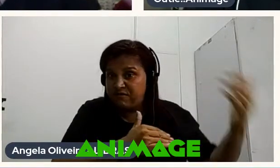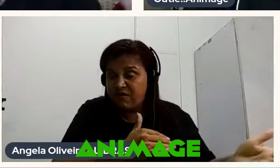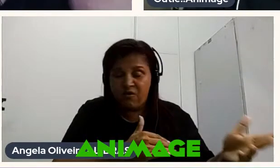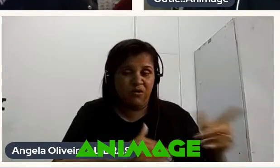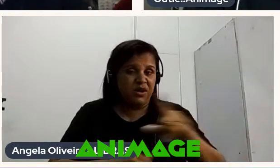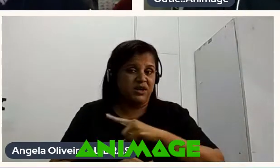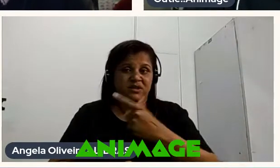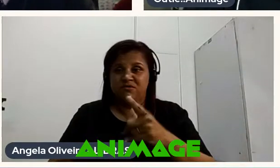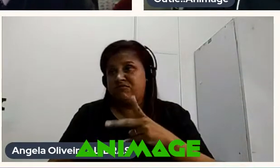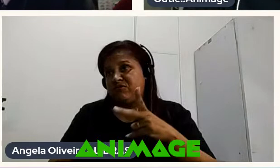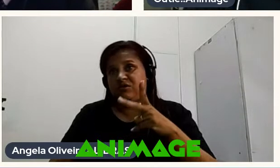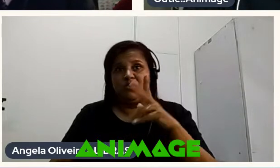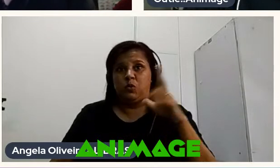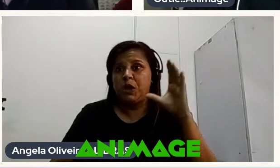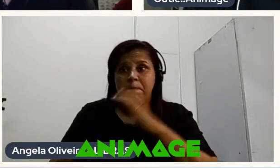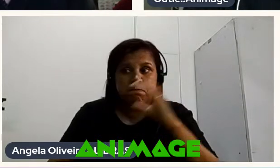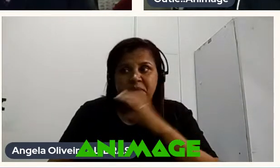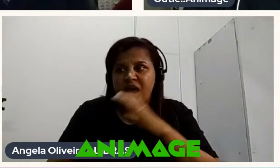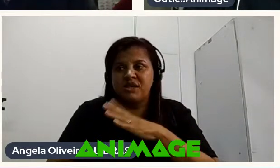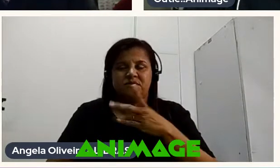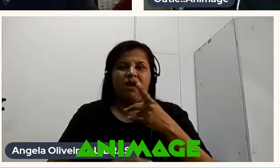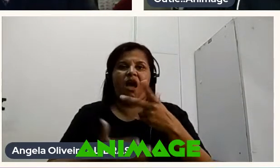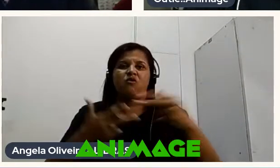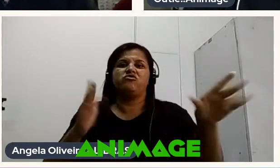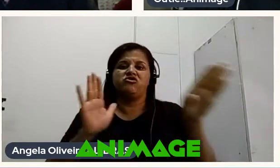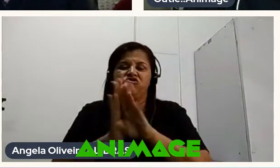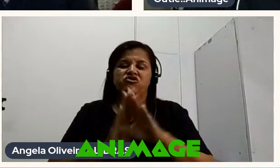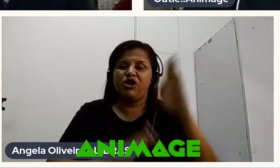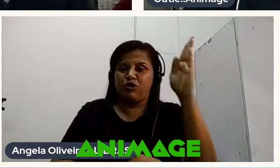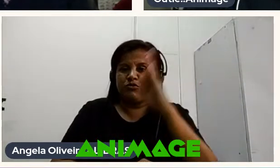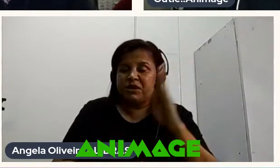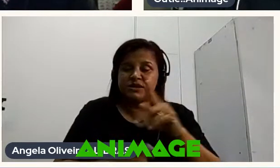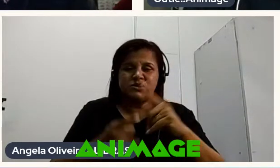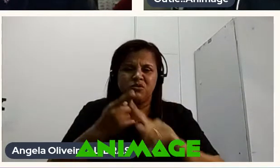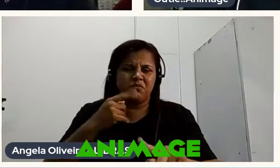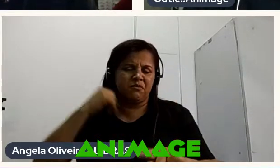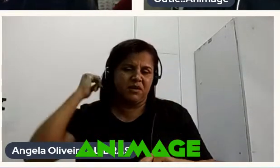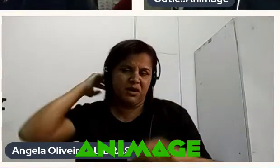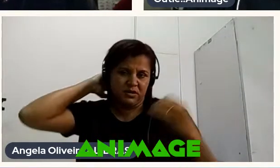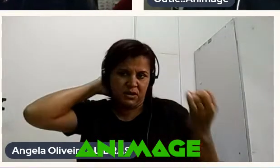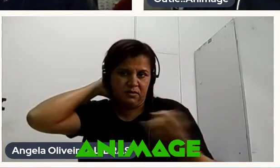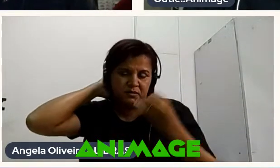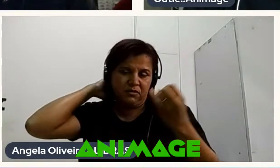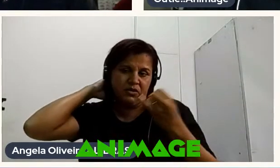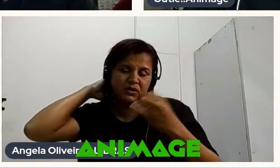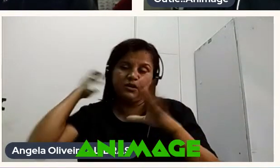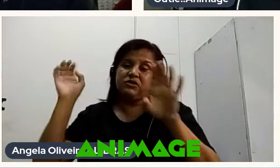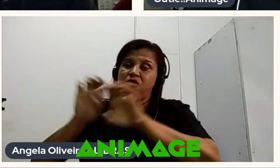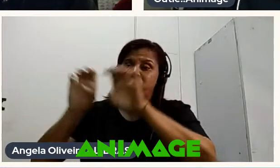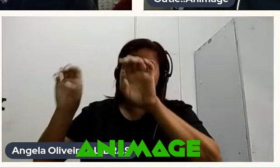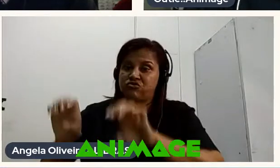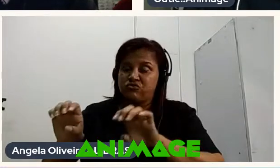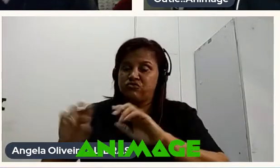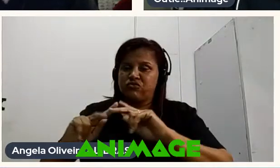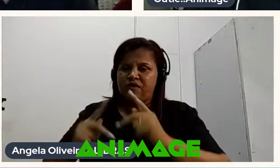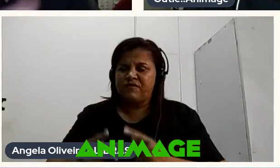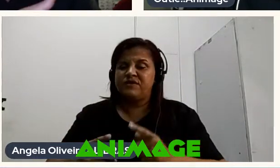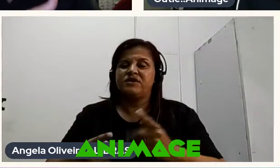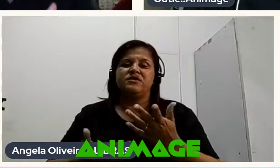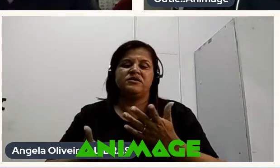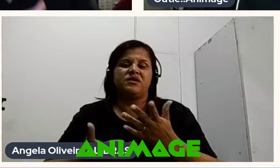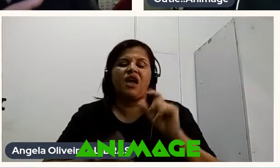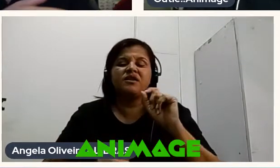pressa A coisa chega no Brasil Mas É fundamental Você ter uma estrutura física Que seja